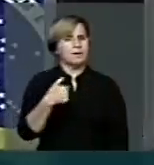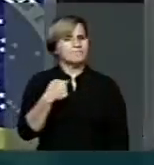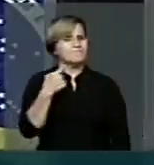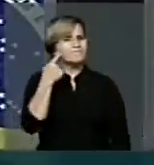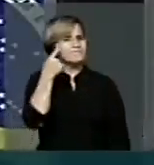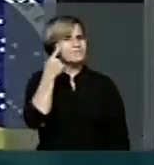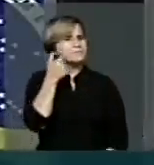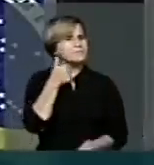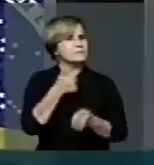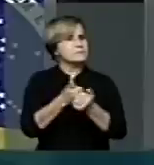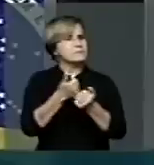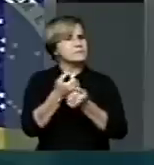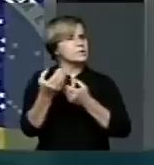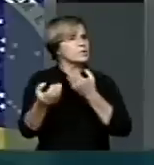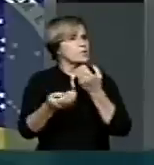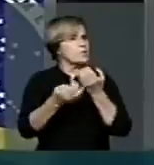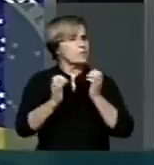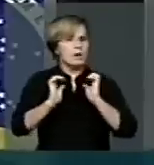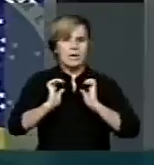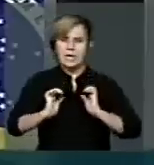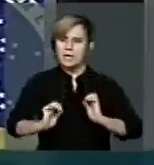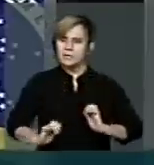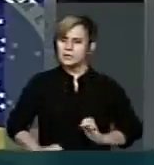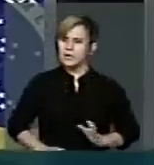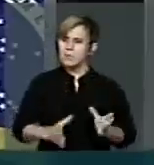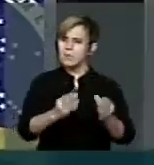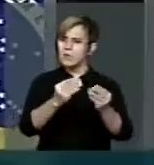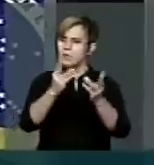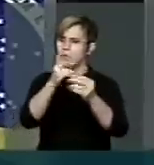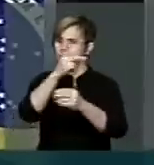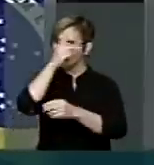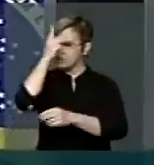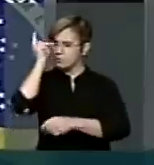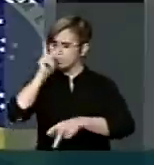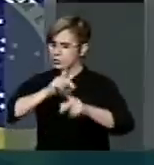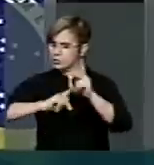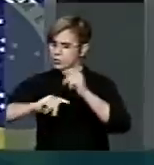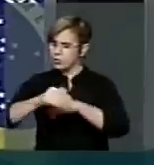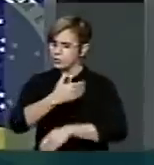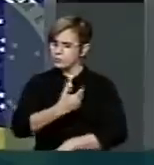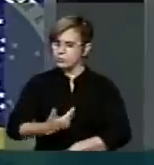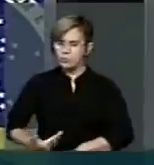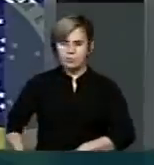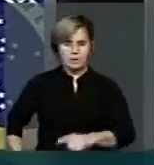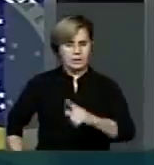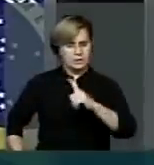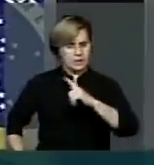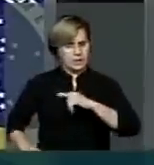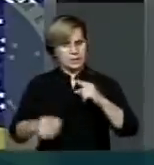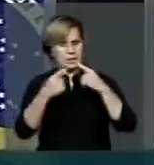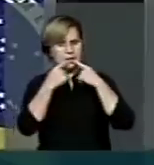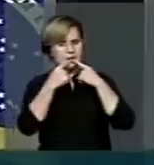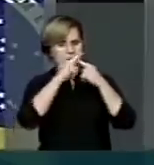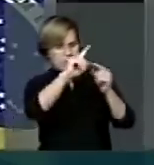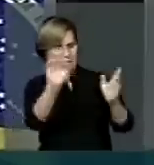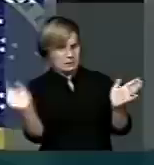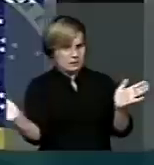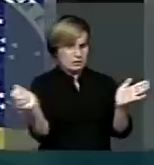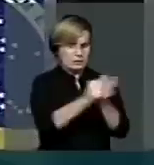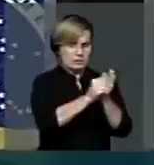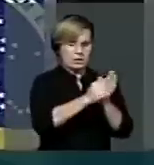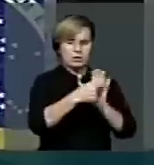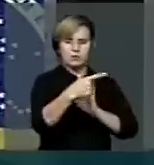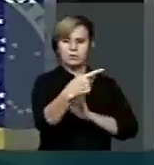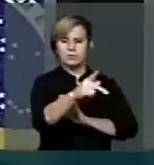condutas, muitas vezes de agentes públicos, que têm denúncias formalizadas, ou seja, no Ministério